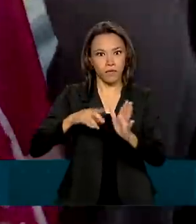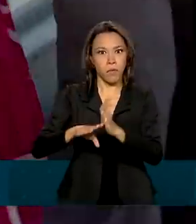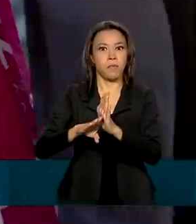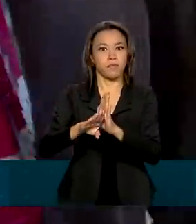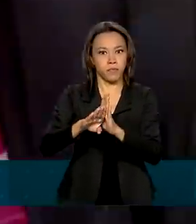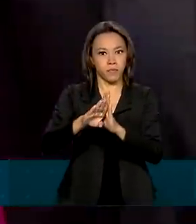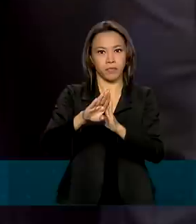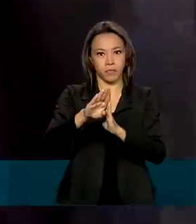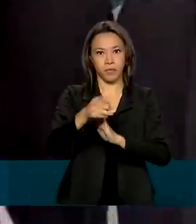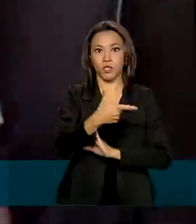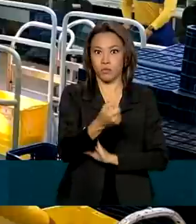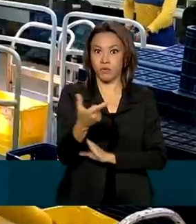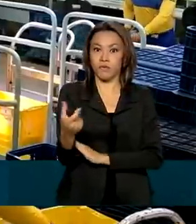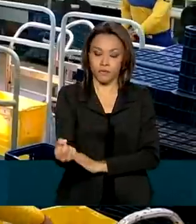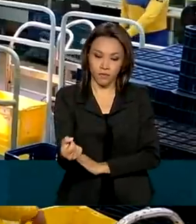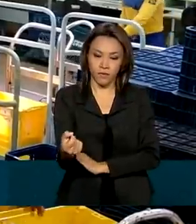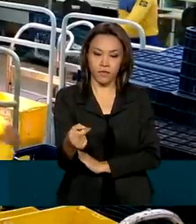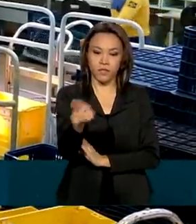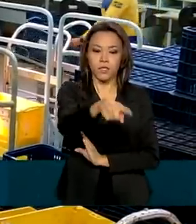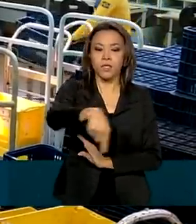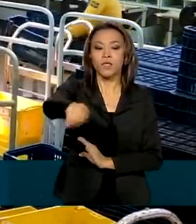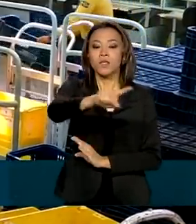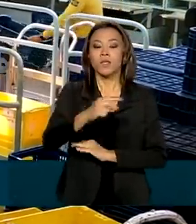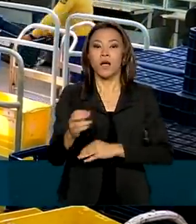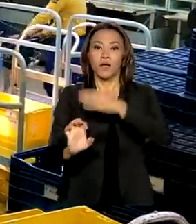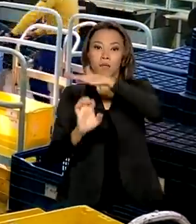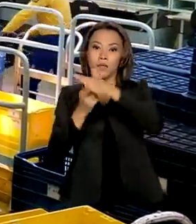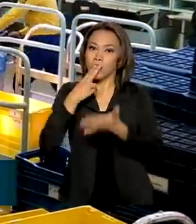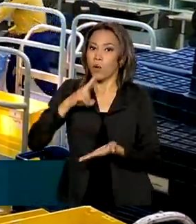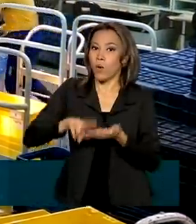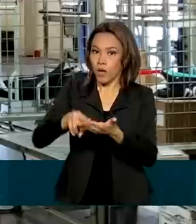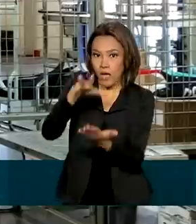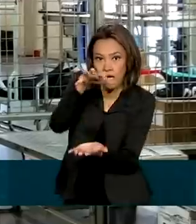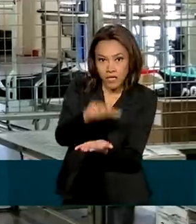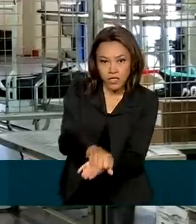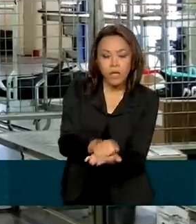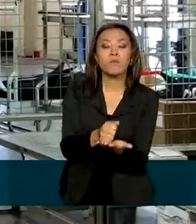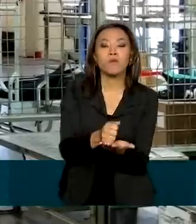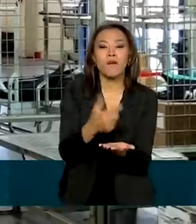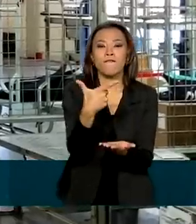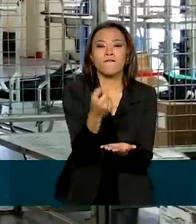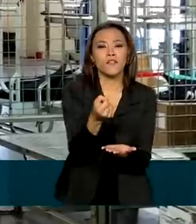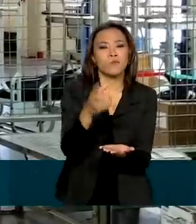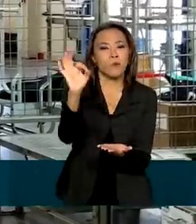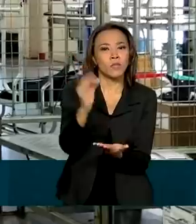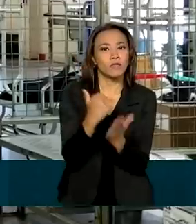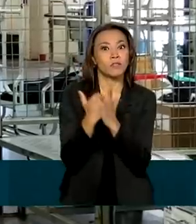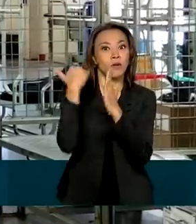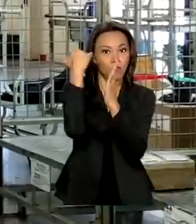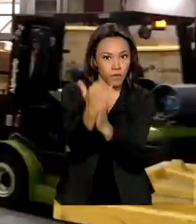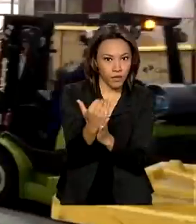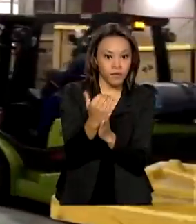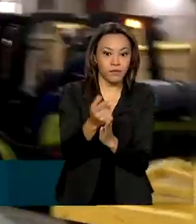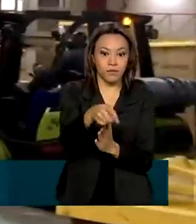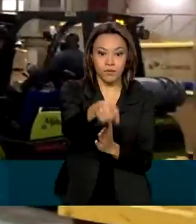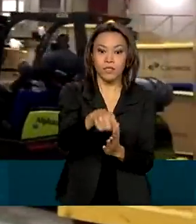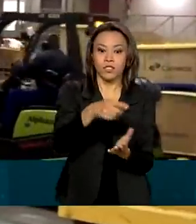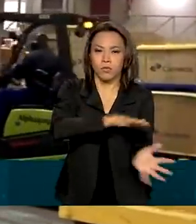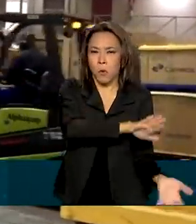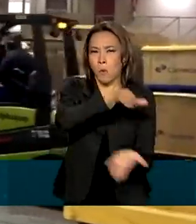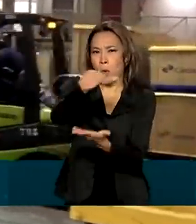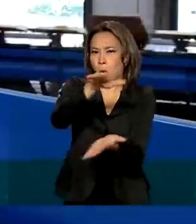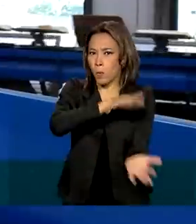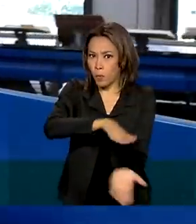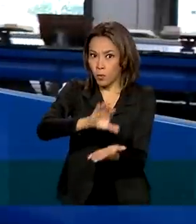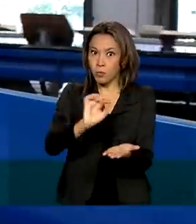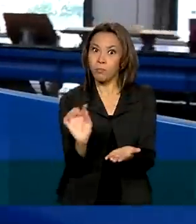nas vendas em 2020. Os correios, por exemplo, registraram quase 20% de aumento nas postagens no primeiro dia